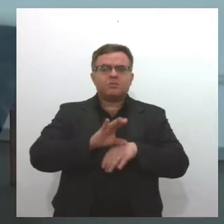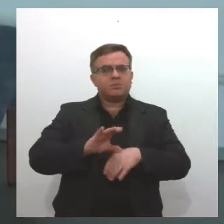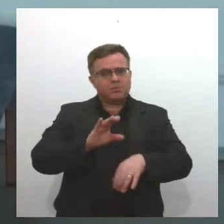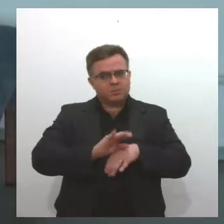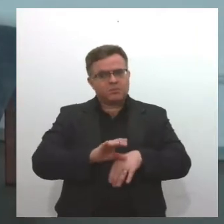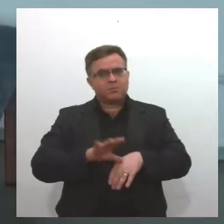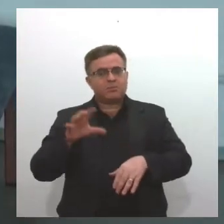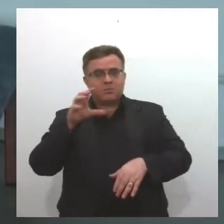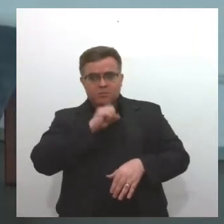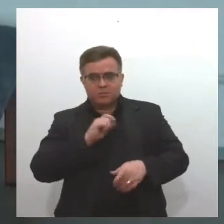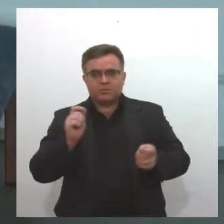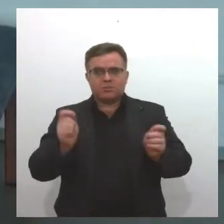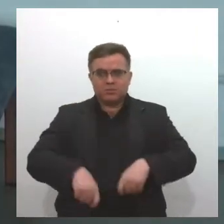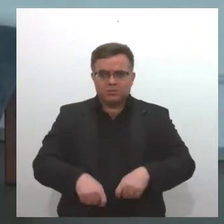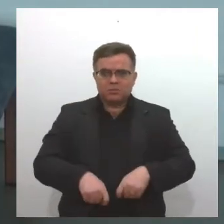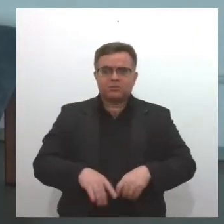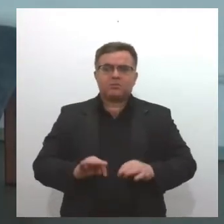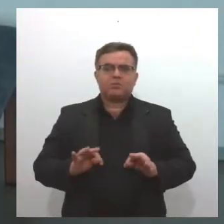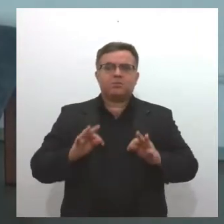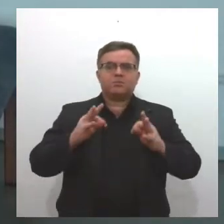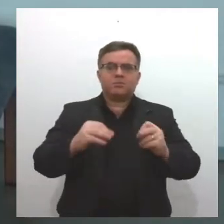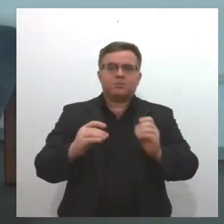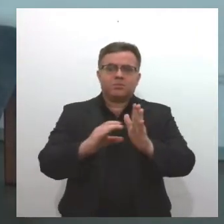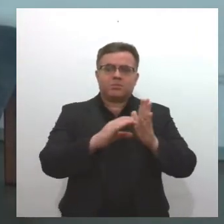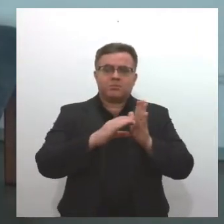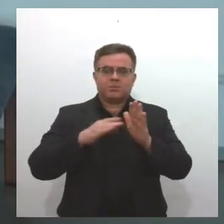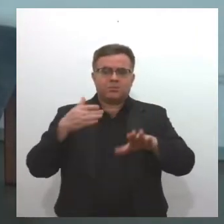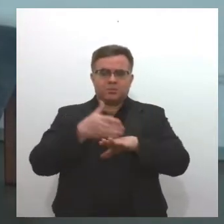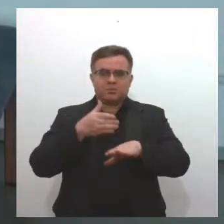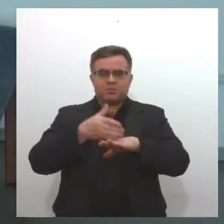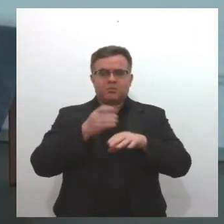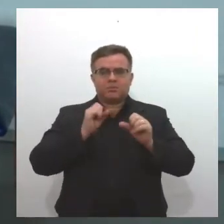rápida que toda a comunidade pode participar.